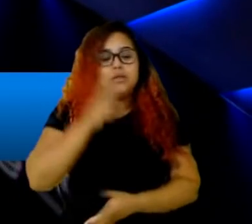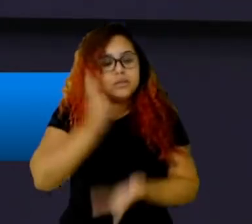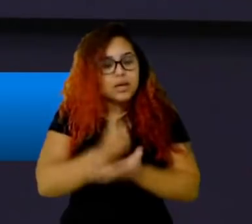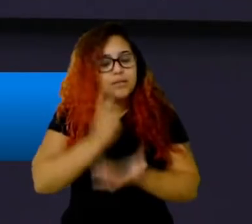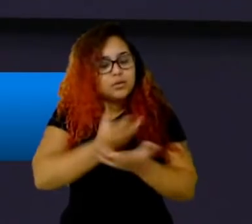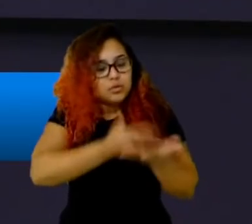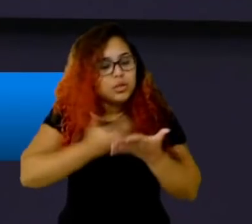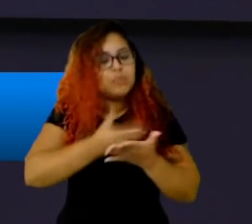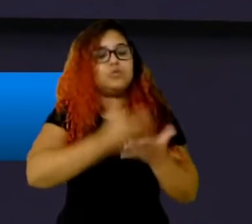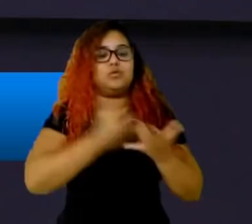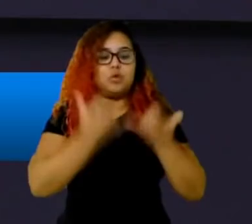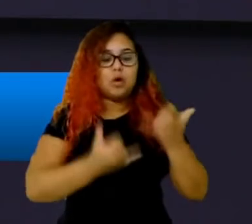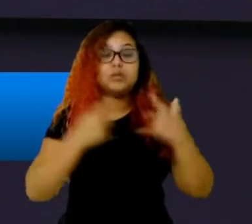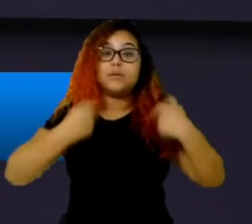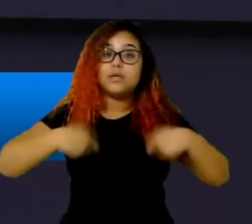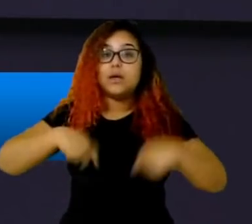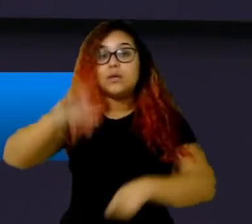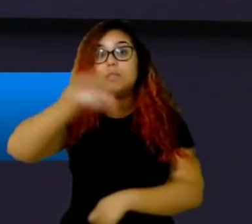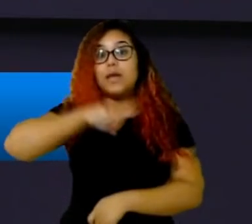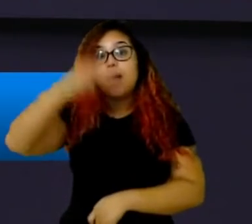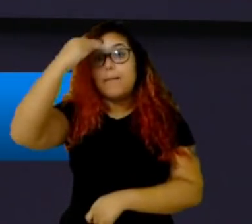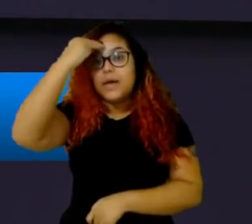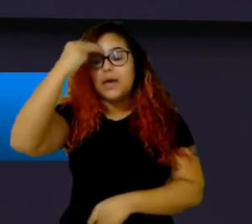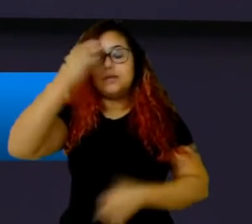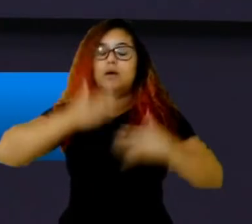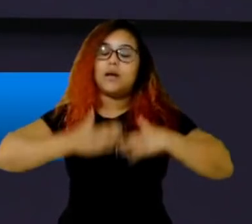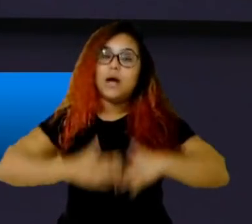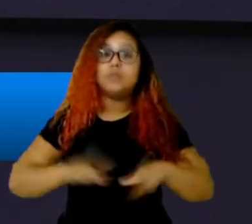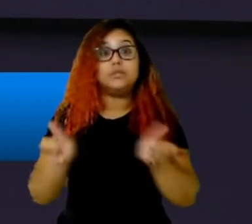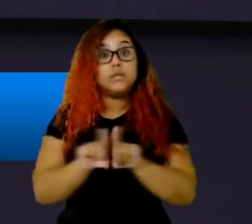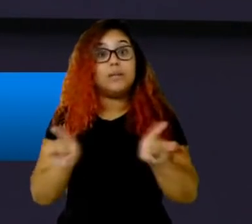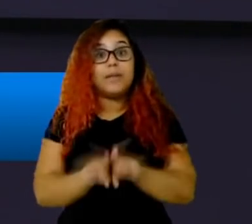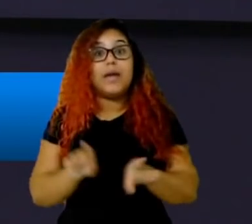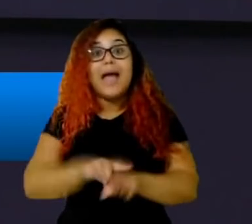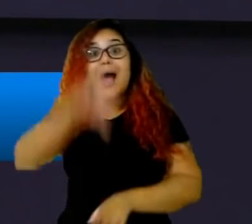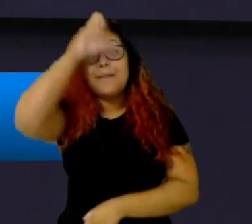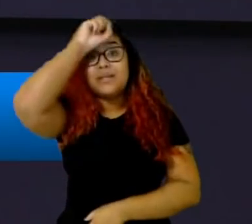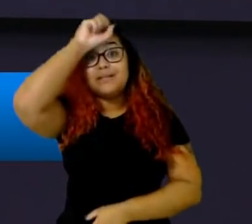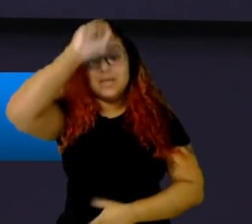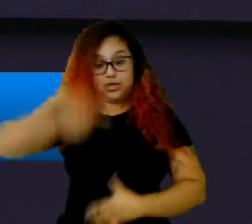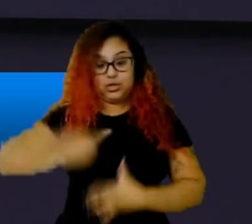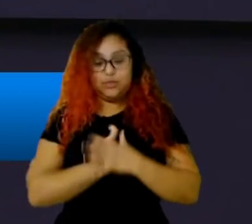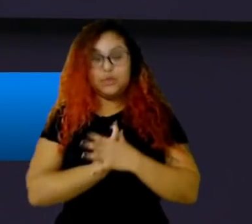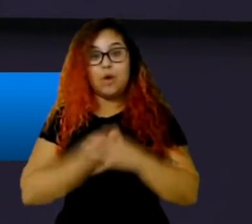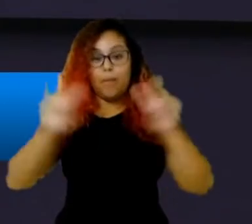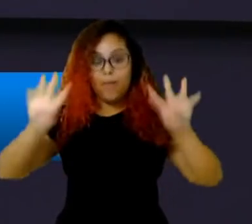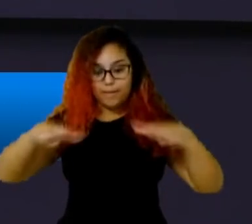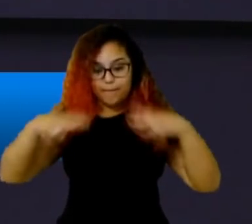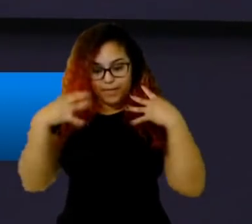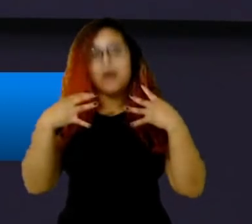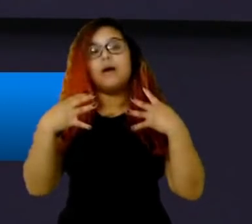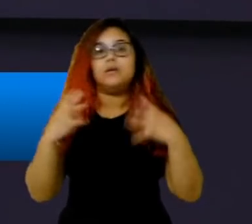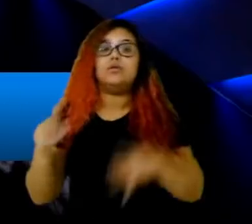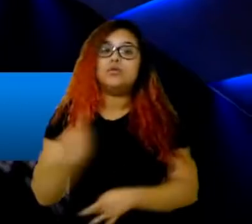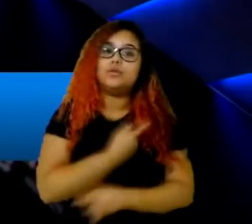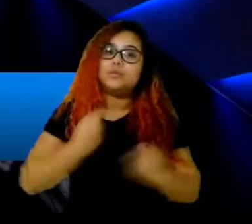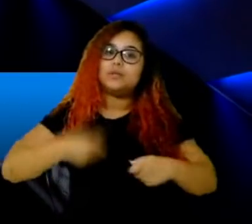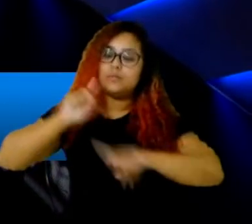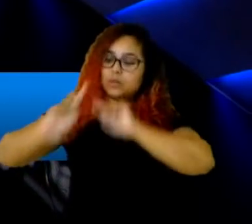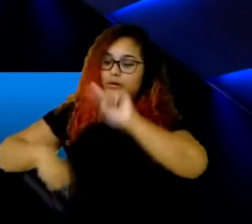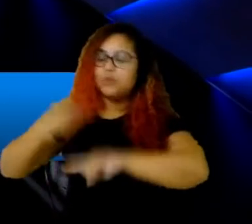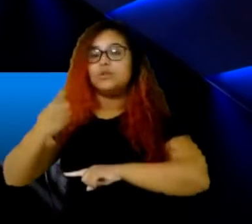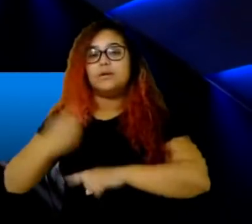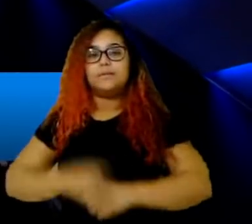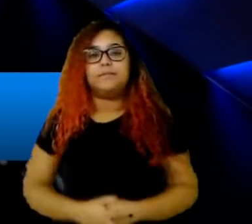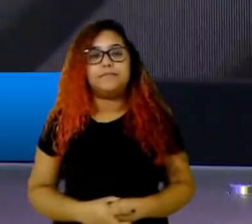estudar nós mesmos, né saber o que os outros times vão olhar pra gente e aí conseguir evoluir daí pra frente Então, maestro você como um